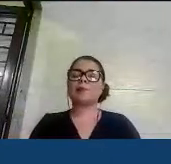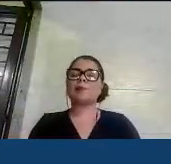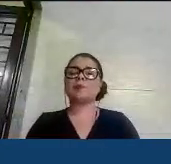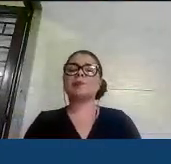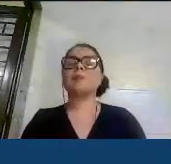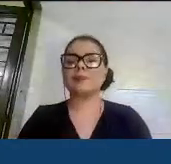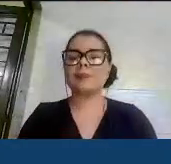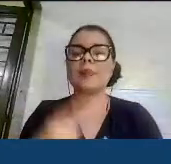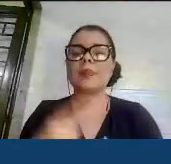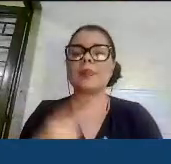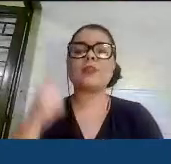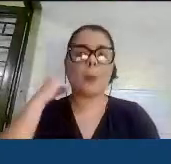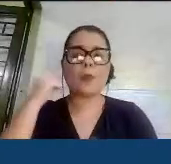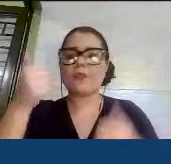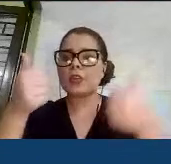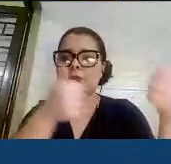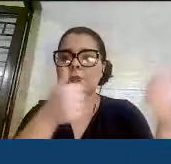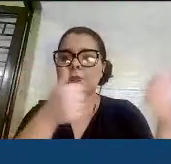todos, Felipe, você me ouve?